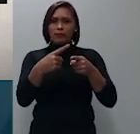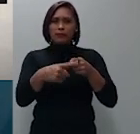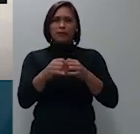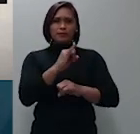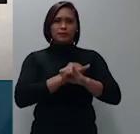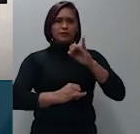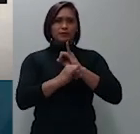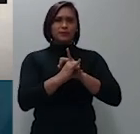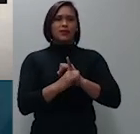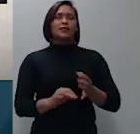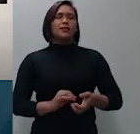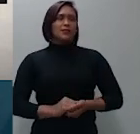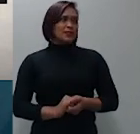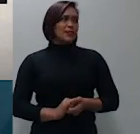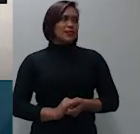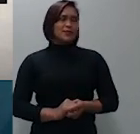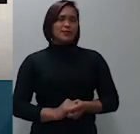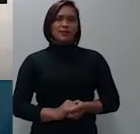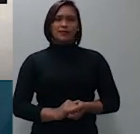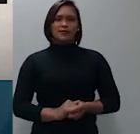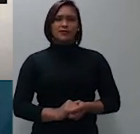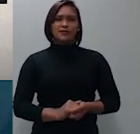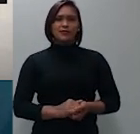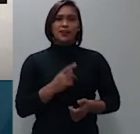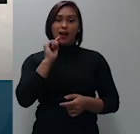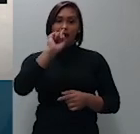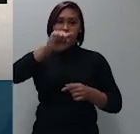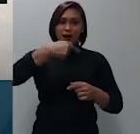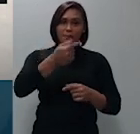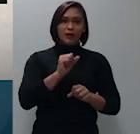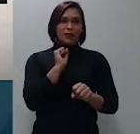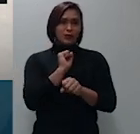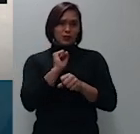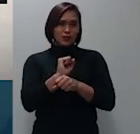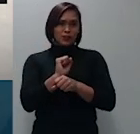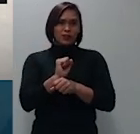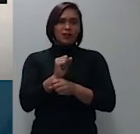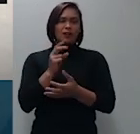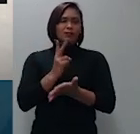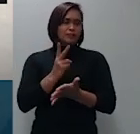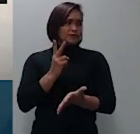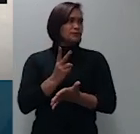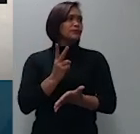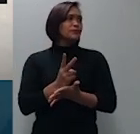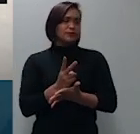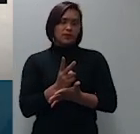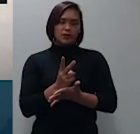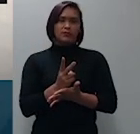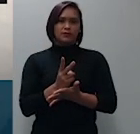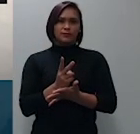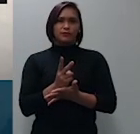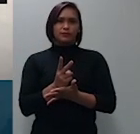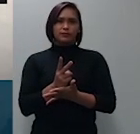mas pode seguir ministro Butz enquanto isso a gente vai seguindo aqui para não para não para não obrigado